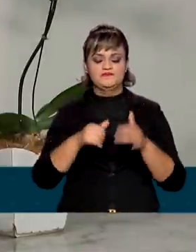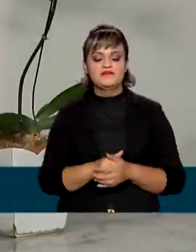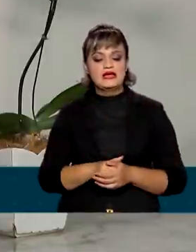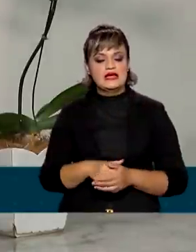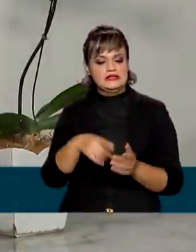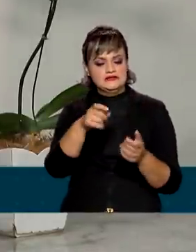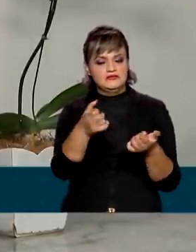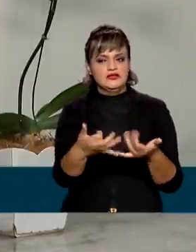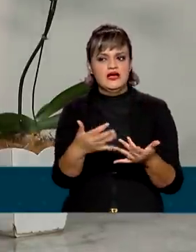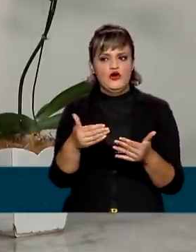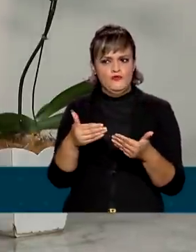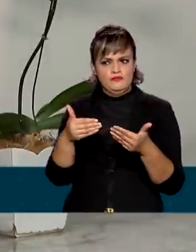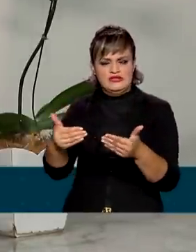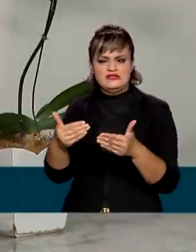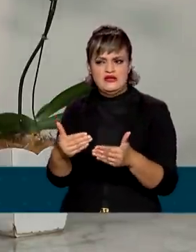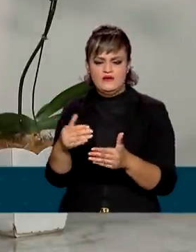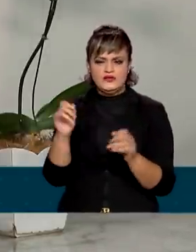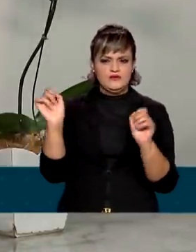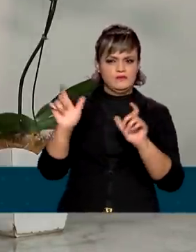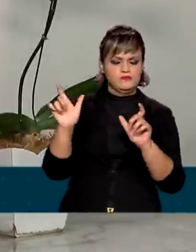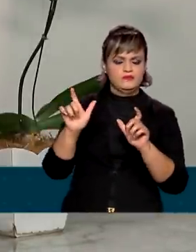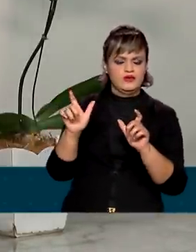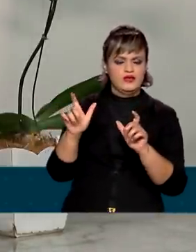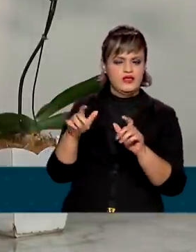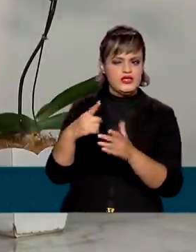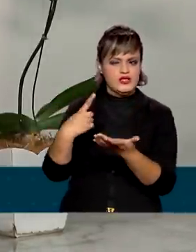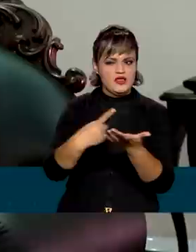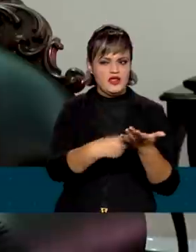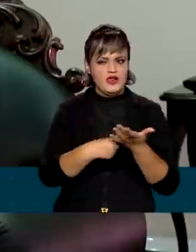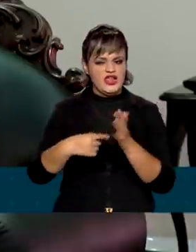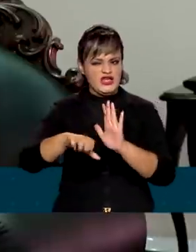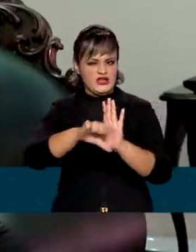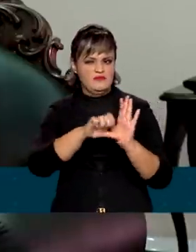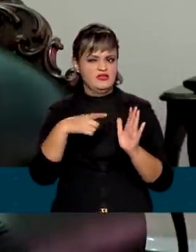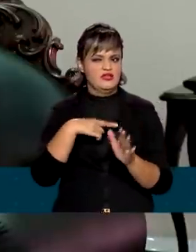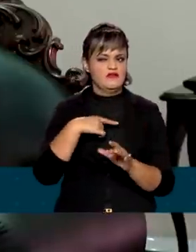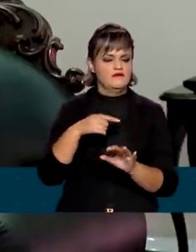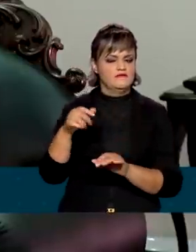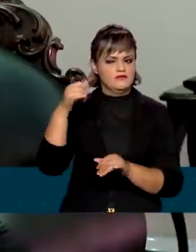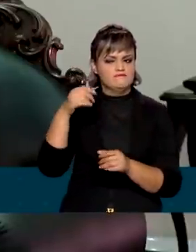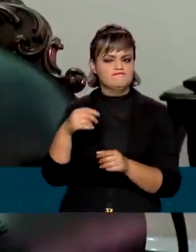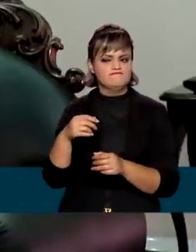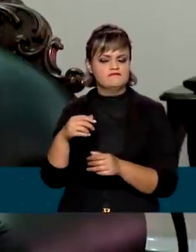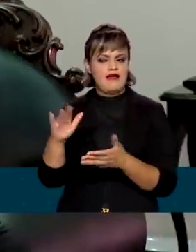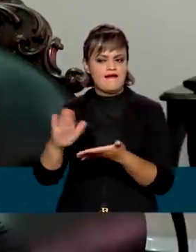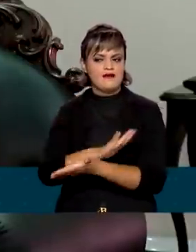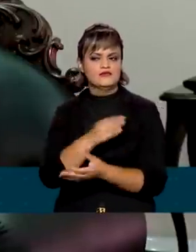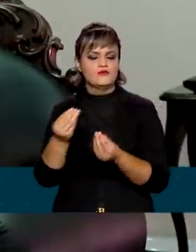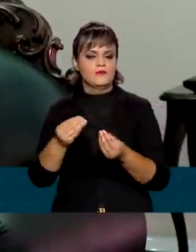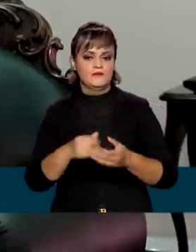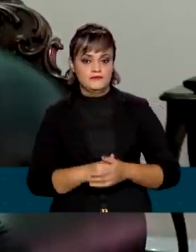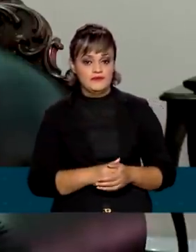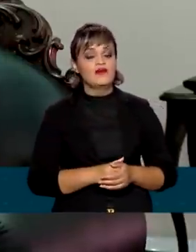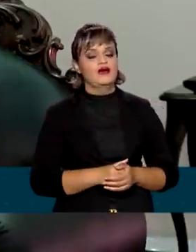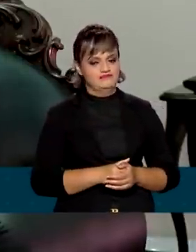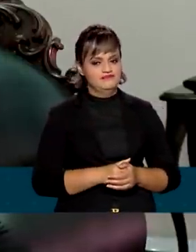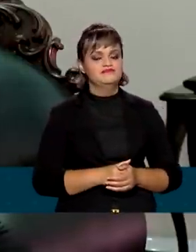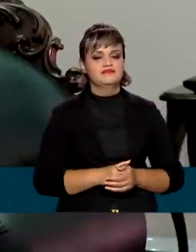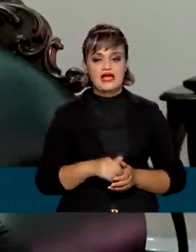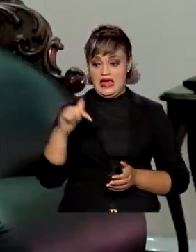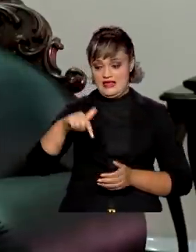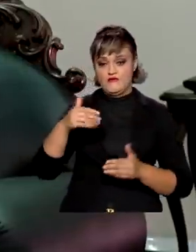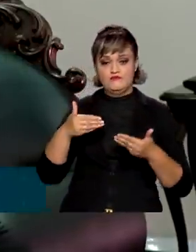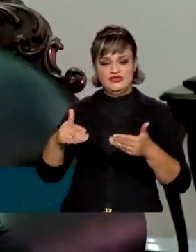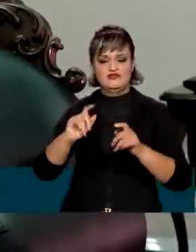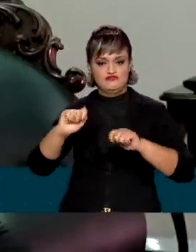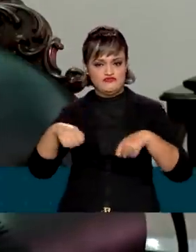preocupação nesse ano em combate ao crime organizado, né, ministro? É, sem dúvida. Eu acho que uma das principais funções aqui do